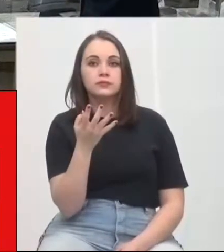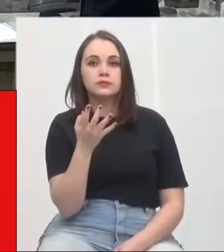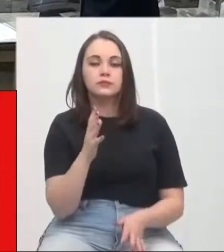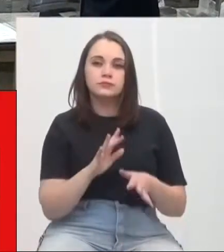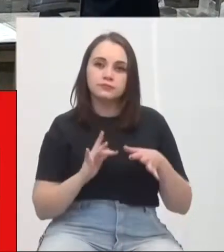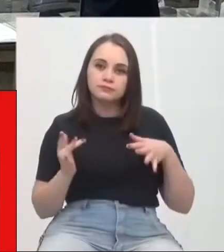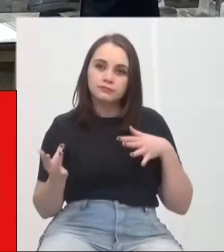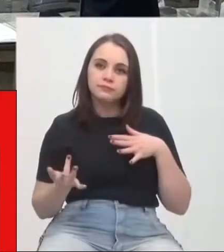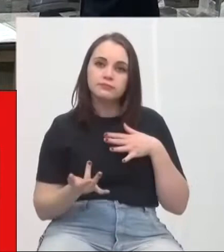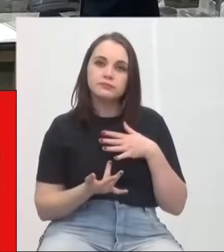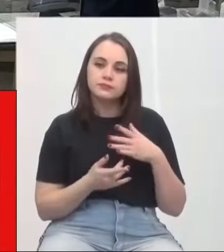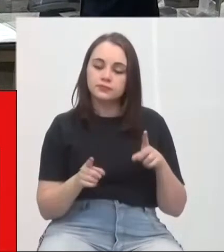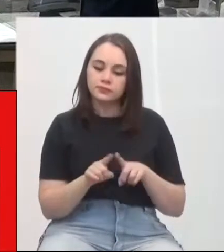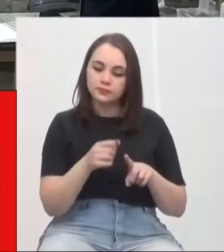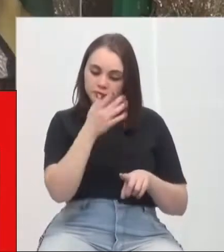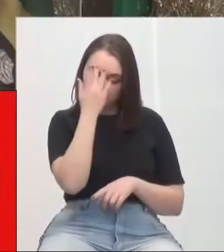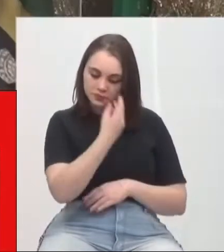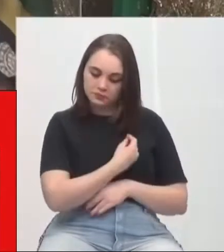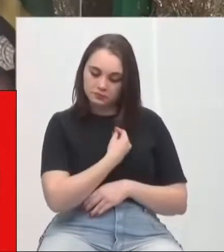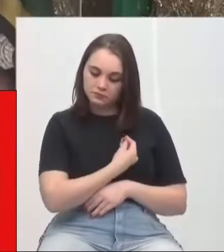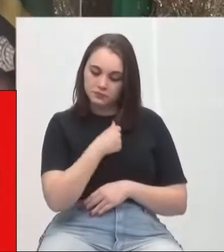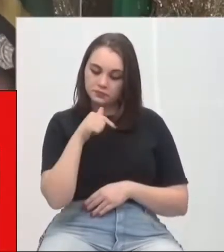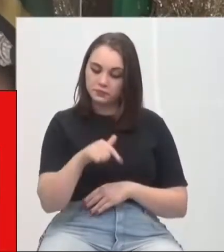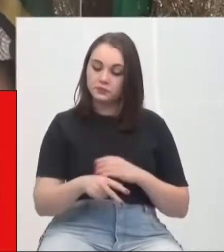sociais, o pessoal que está aqui presente.